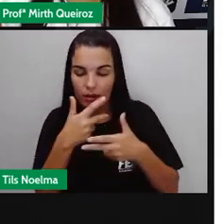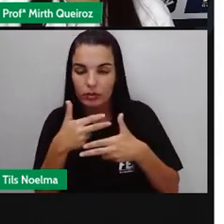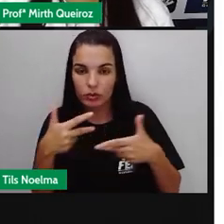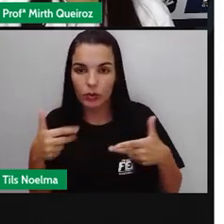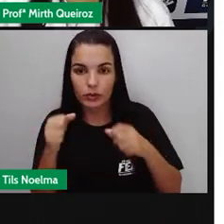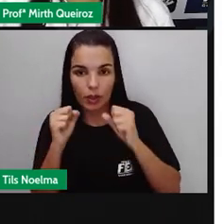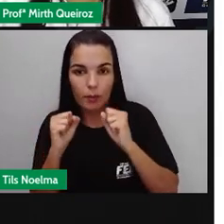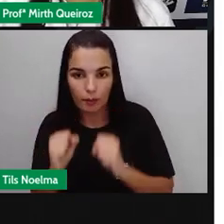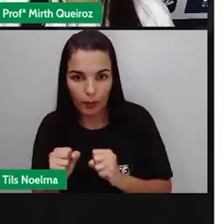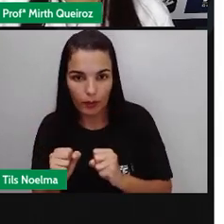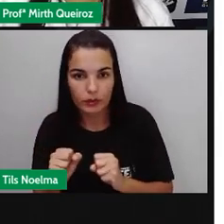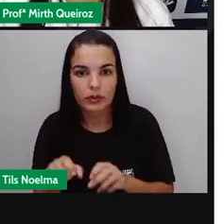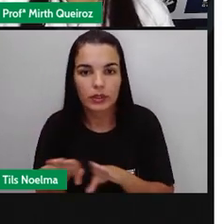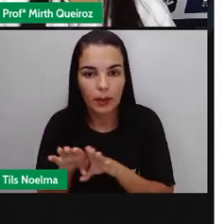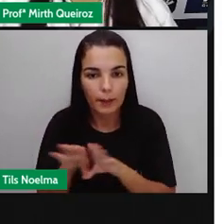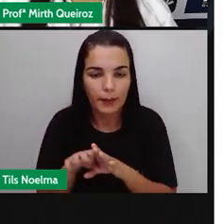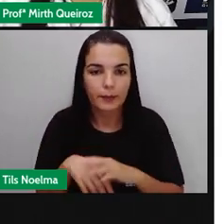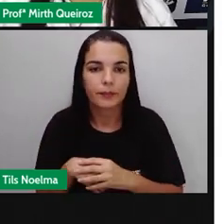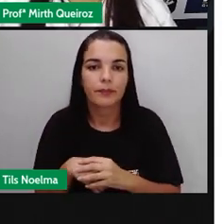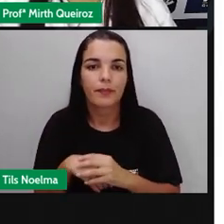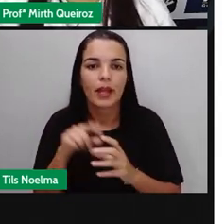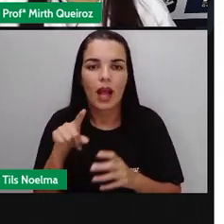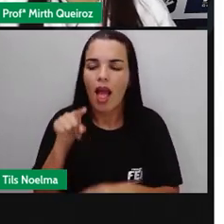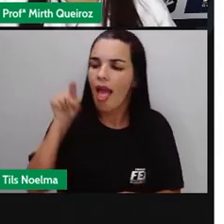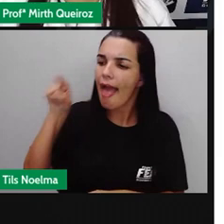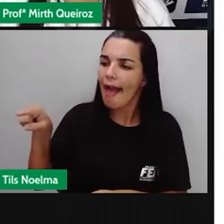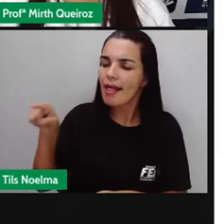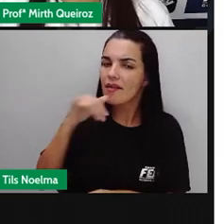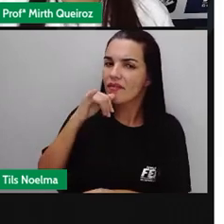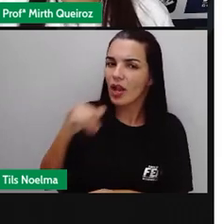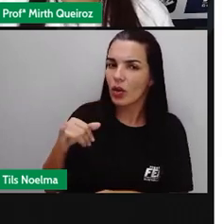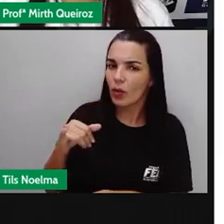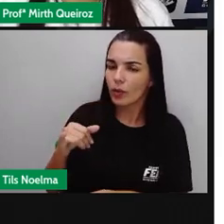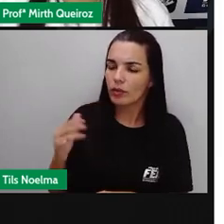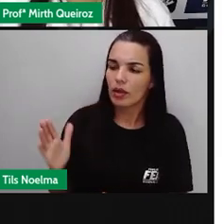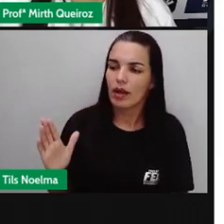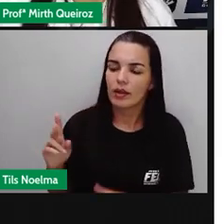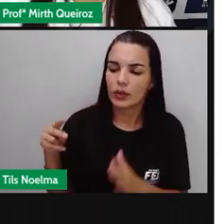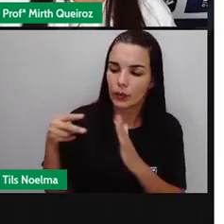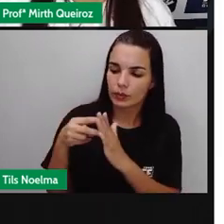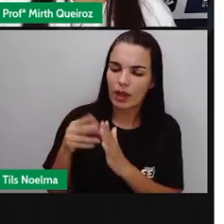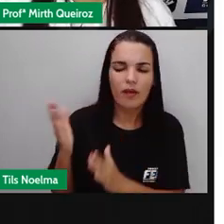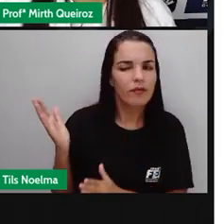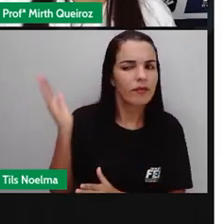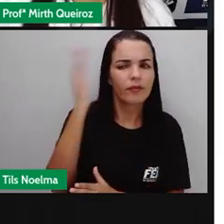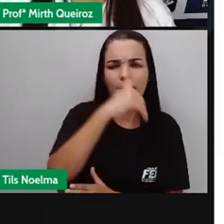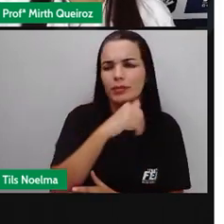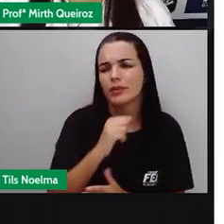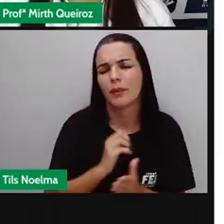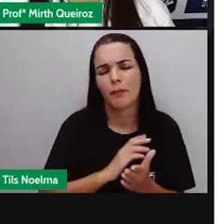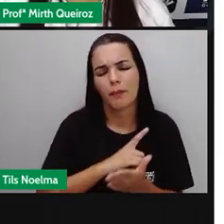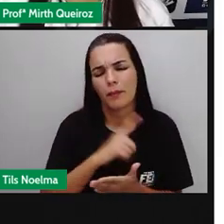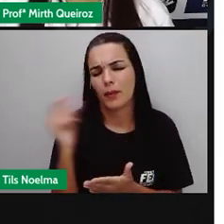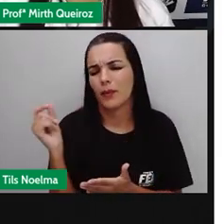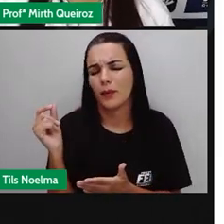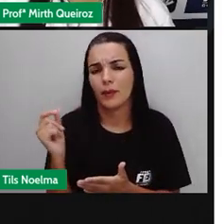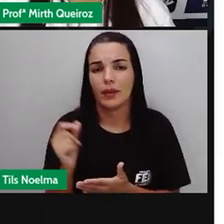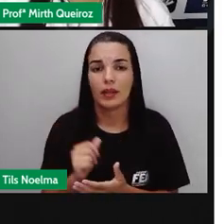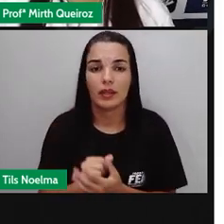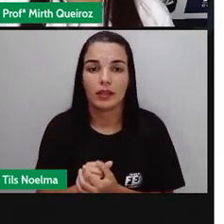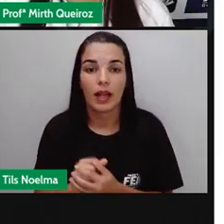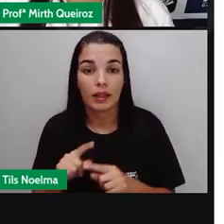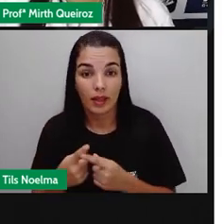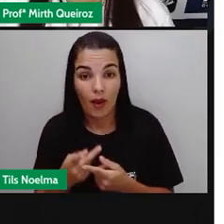também. Ele funciona como isso, né? Então, ela disse, dois pontos. Vamos embora? Introduz aí